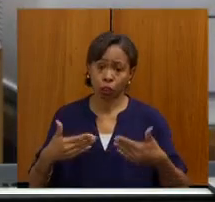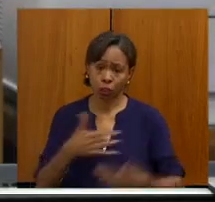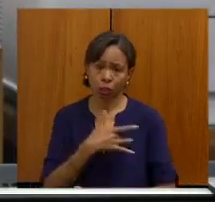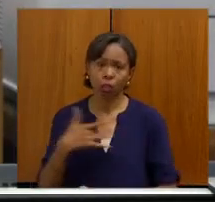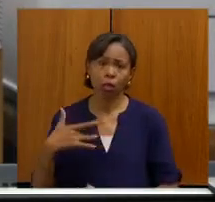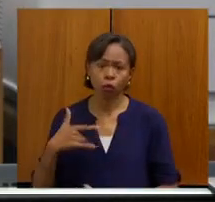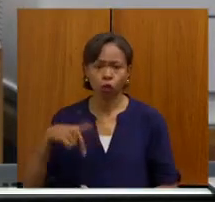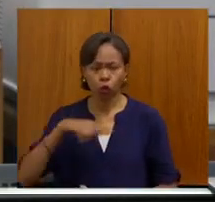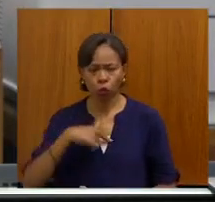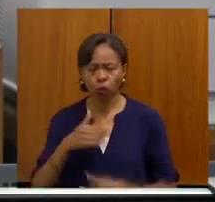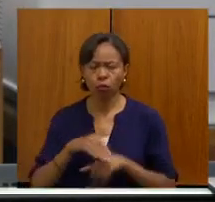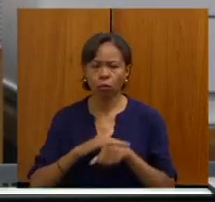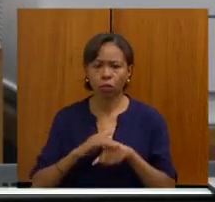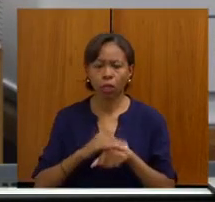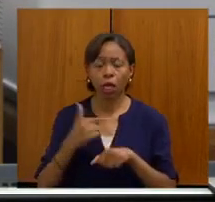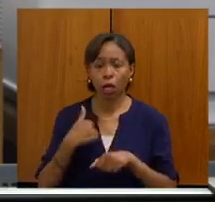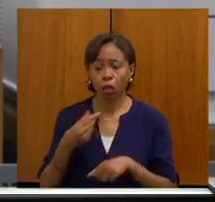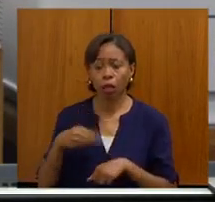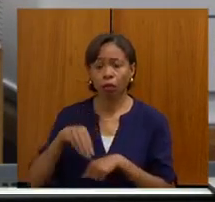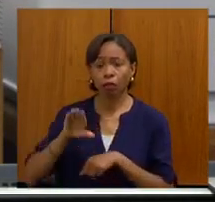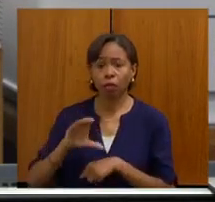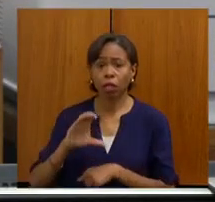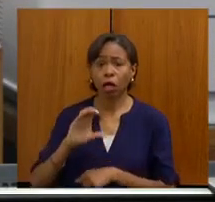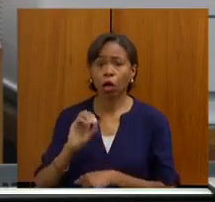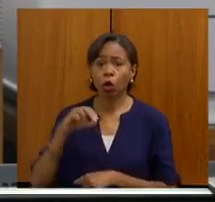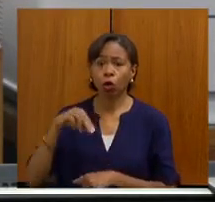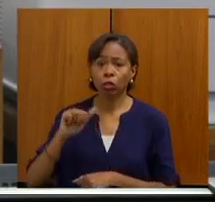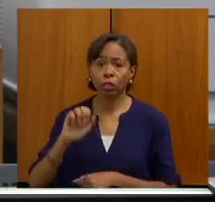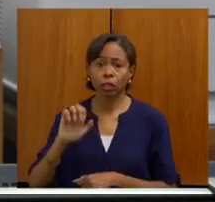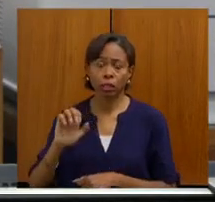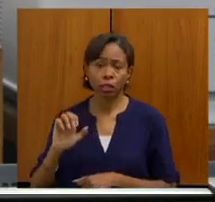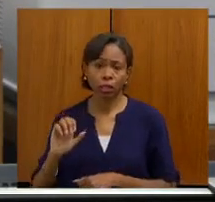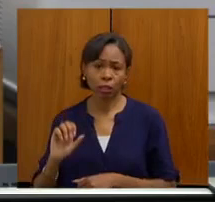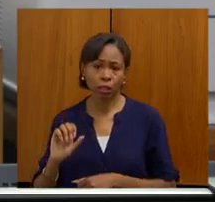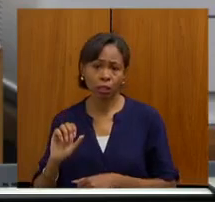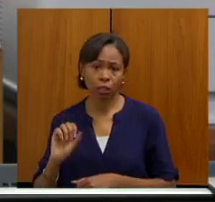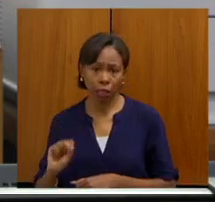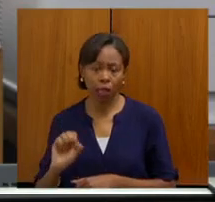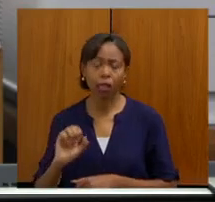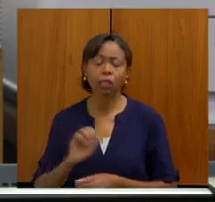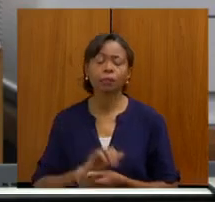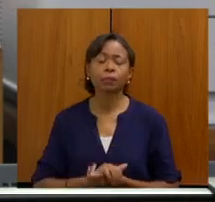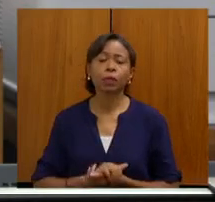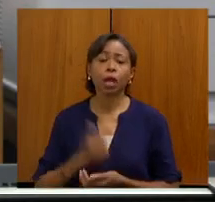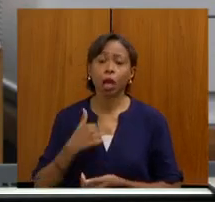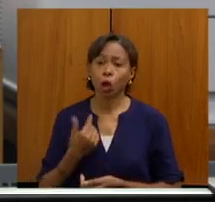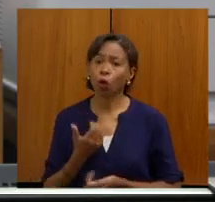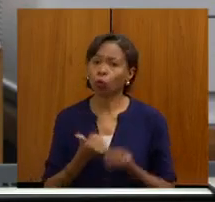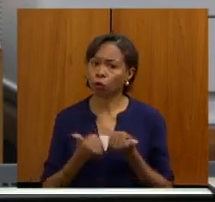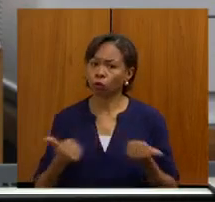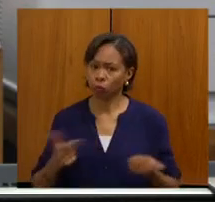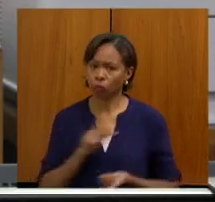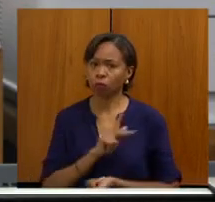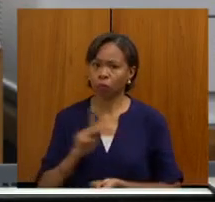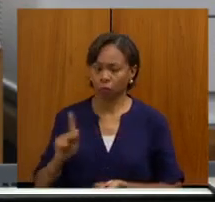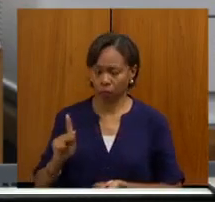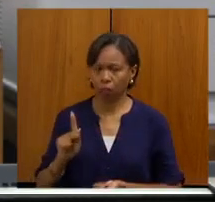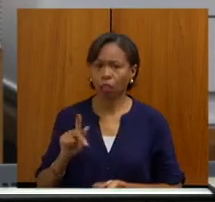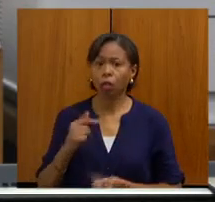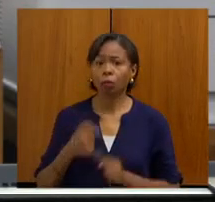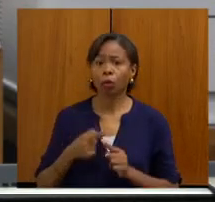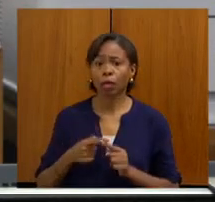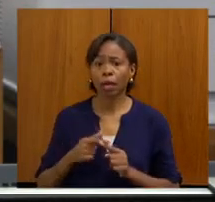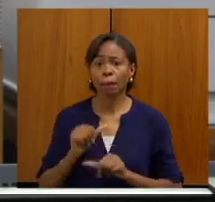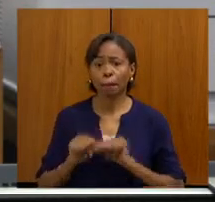discutindo, e eu estou levando isso ao CONAS, ao Conselho Nacional de Secretários, que hoje eu sou vice-presidente, para que a gente não só melhore a tabela,